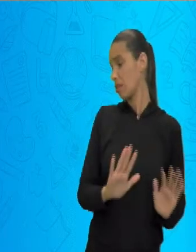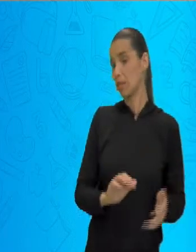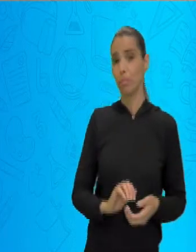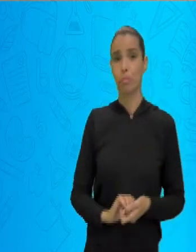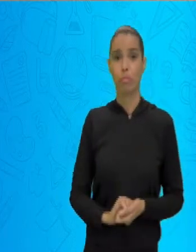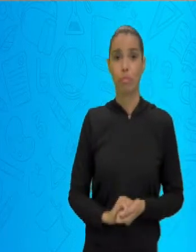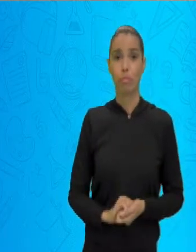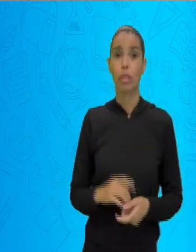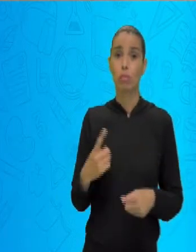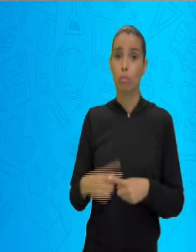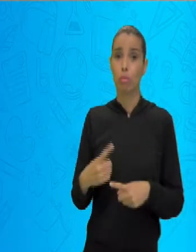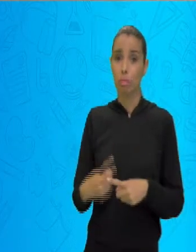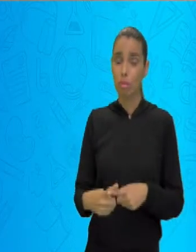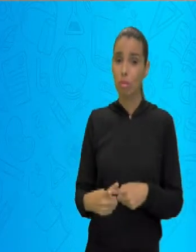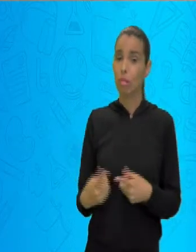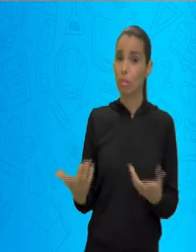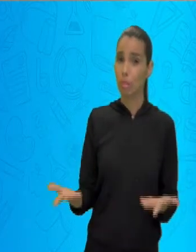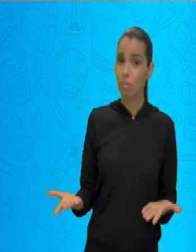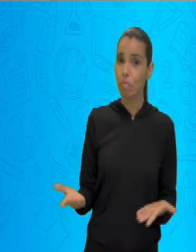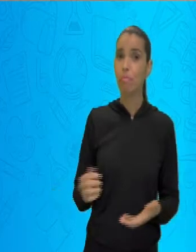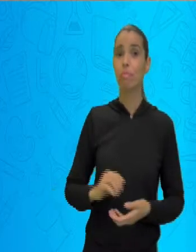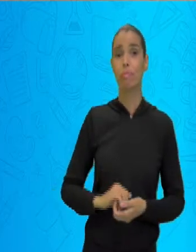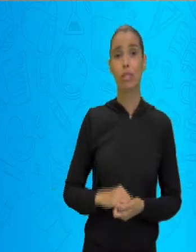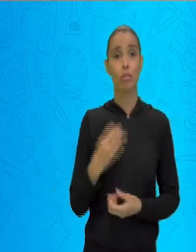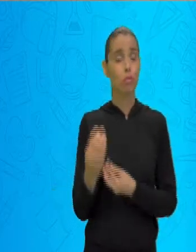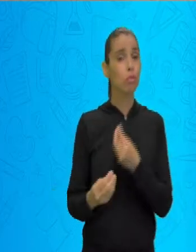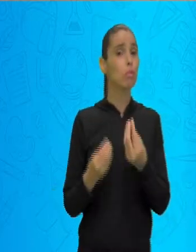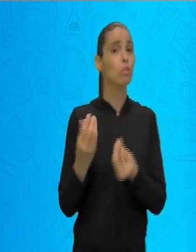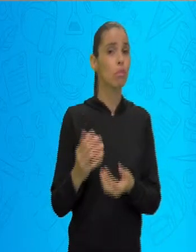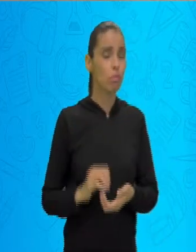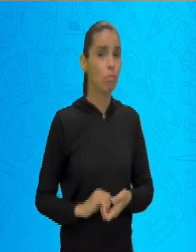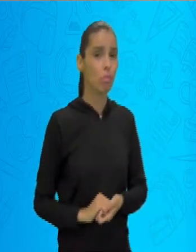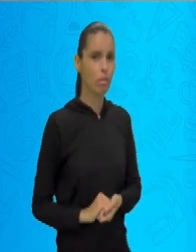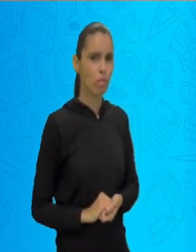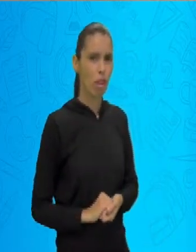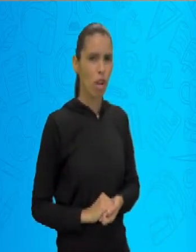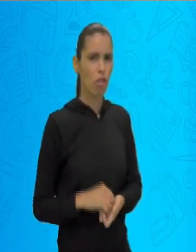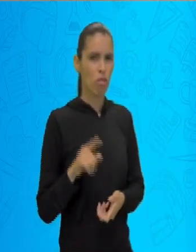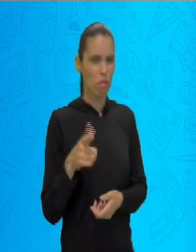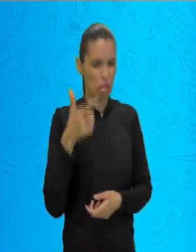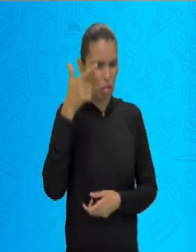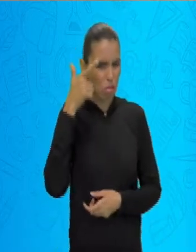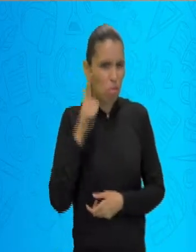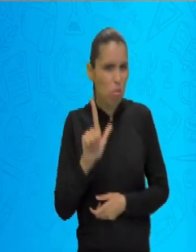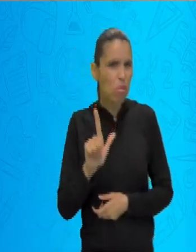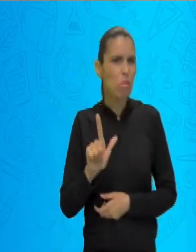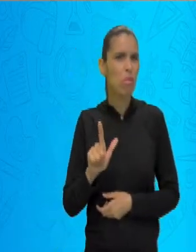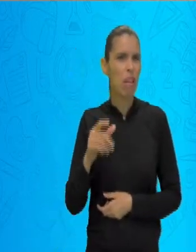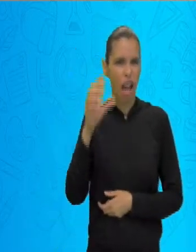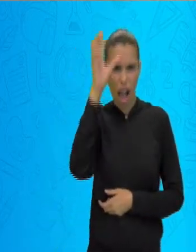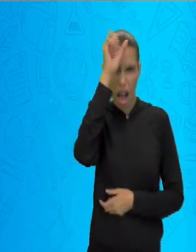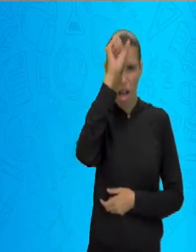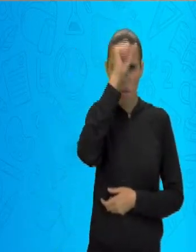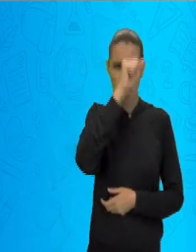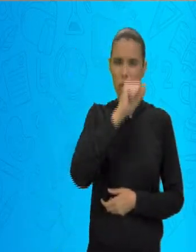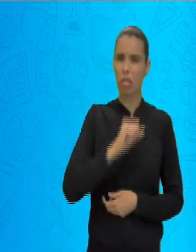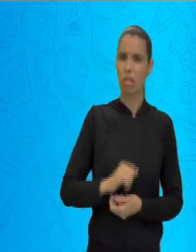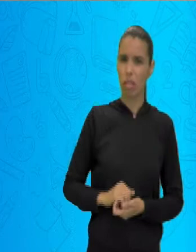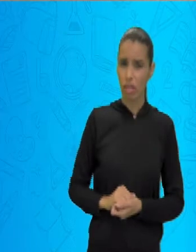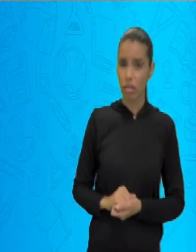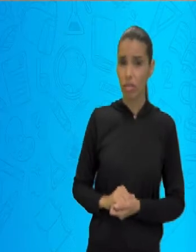essa sala ia funcionar? Ia dar para aprender alguma coisa aí, dentro dessa,